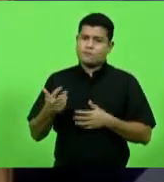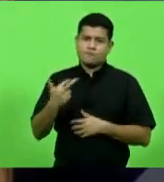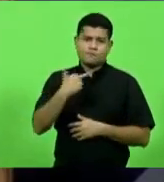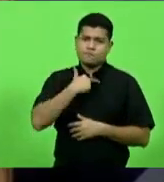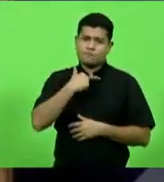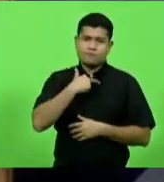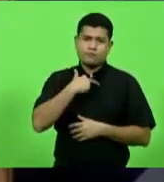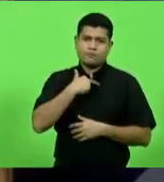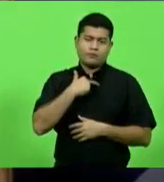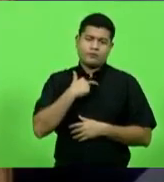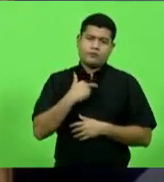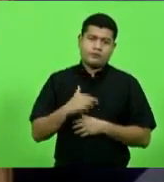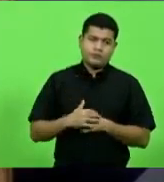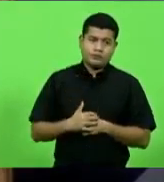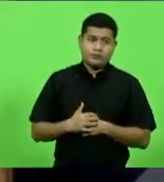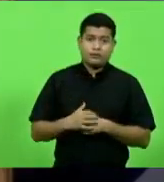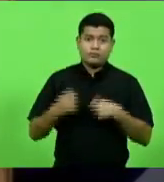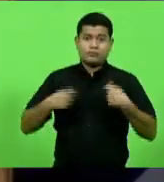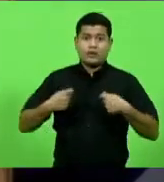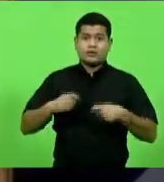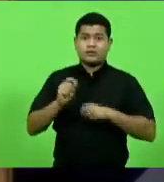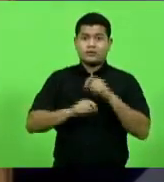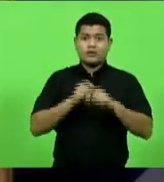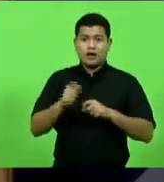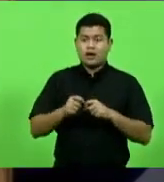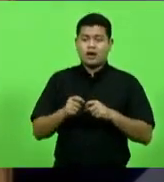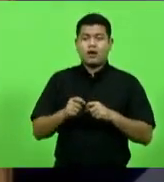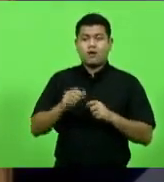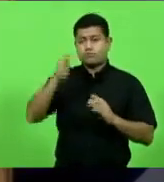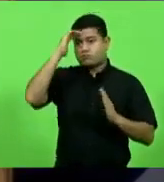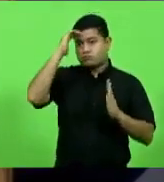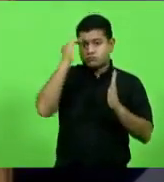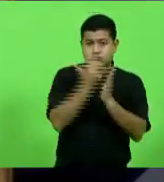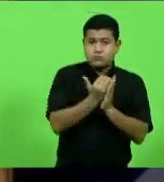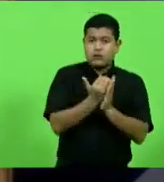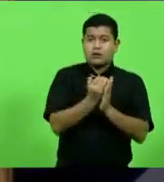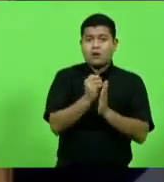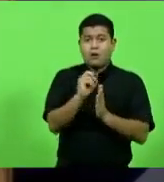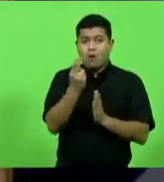um ou outro se recorre ou se cumpre e se a Assembleia